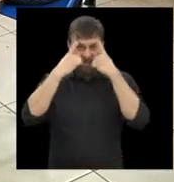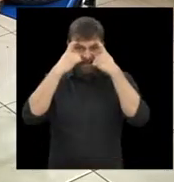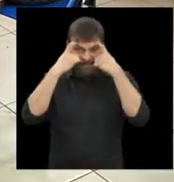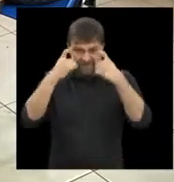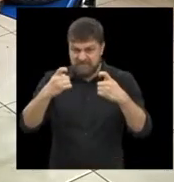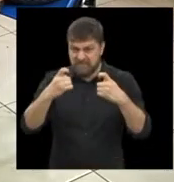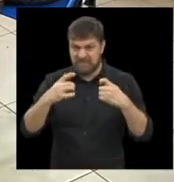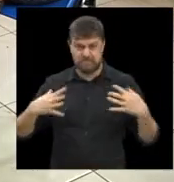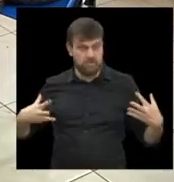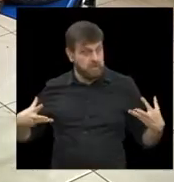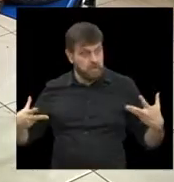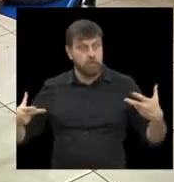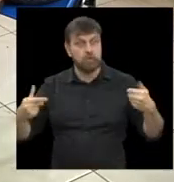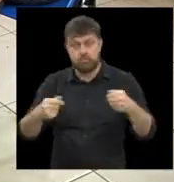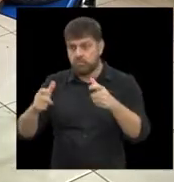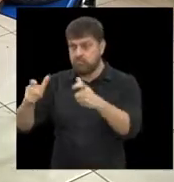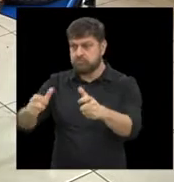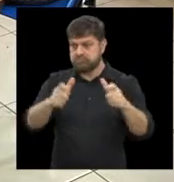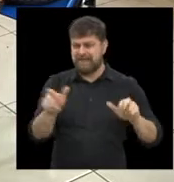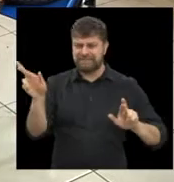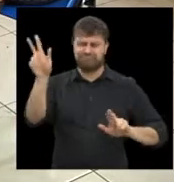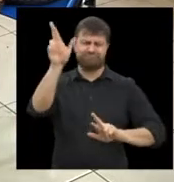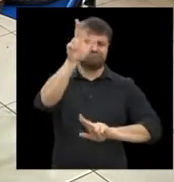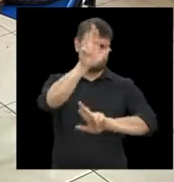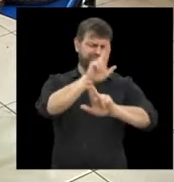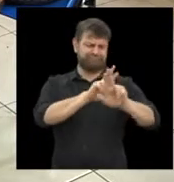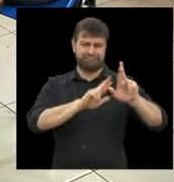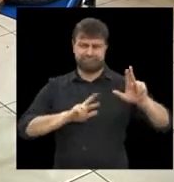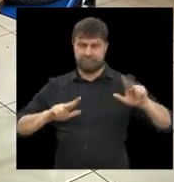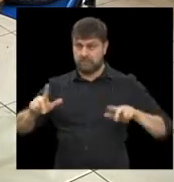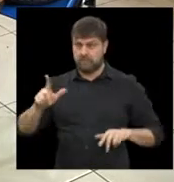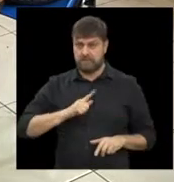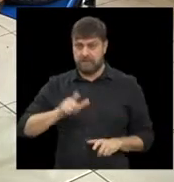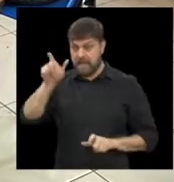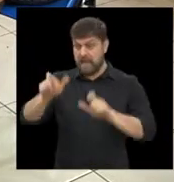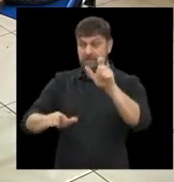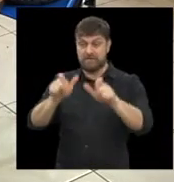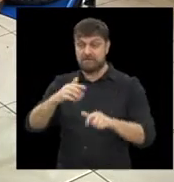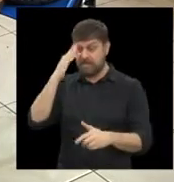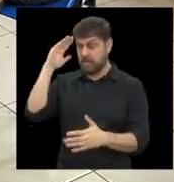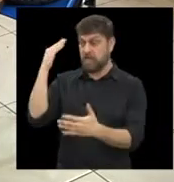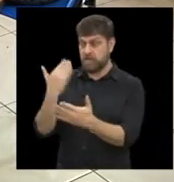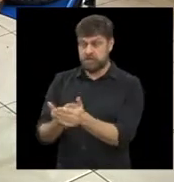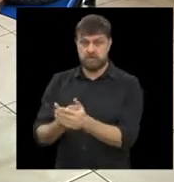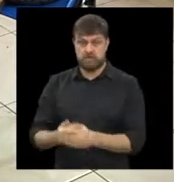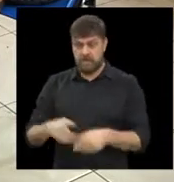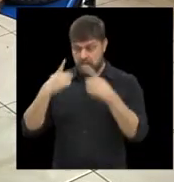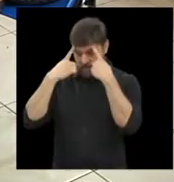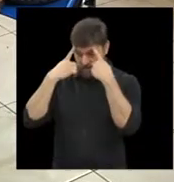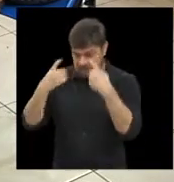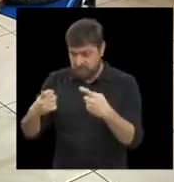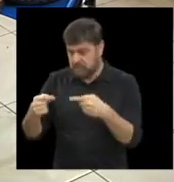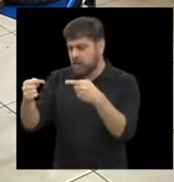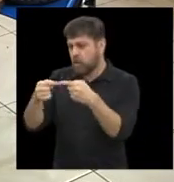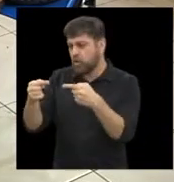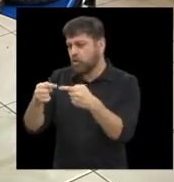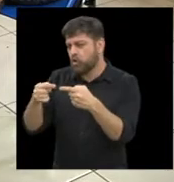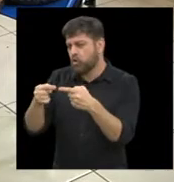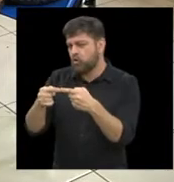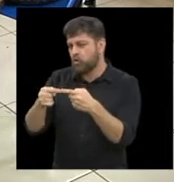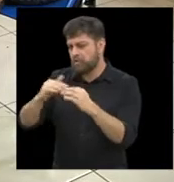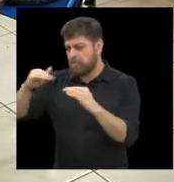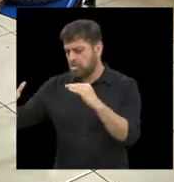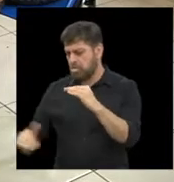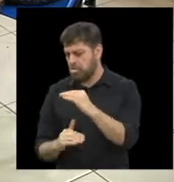todos os lugares, né, porque a gente, as pessoas, o senso comum acredita, ah, a violência está mais em uma